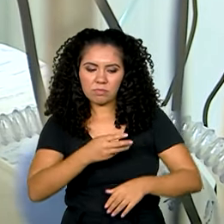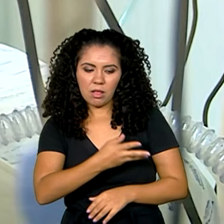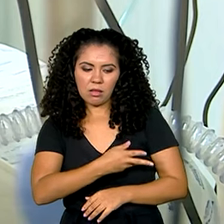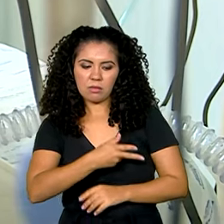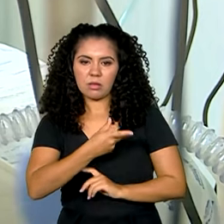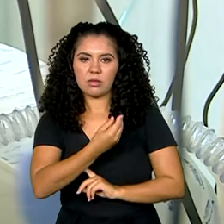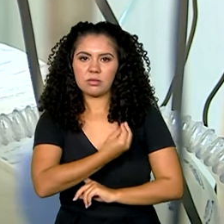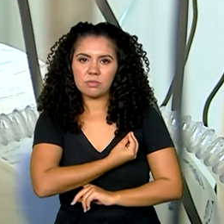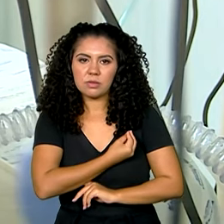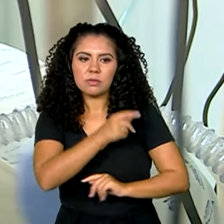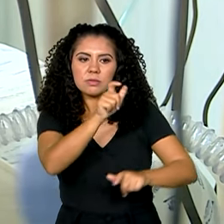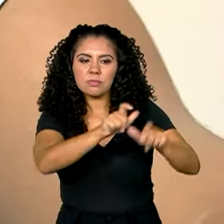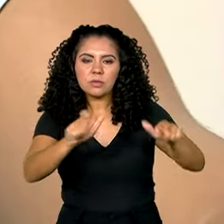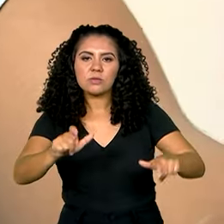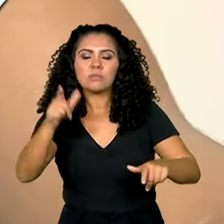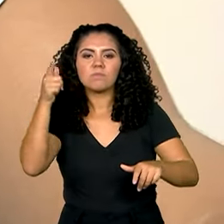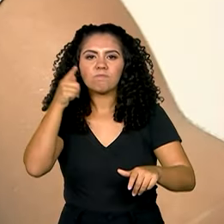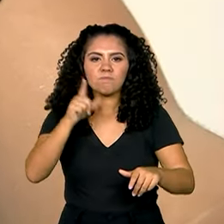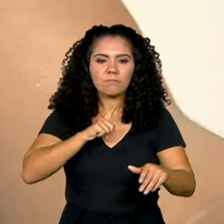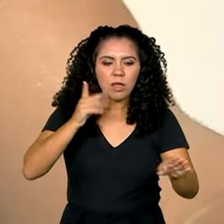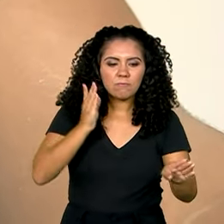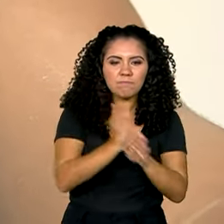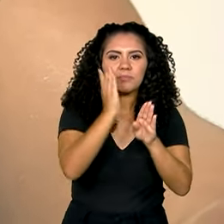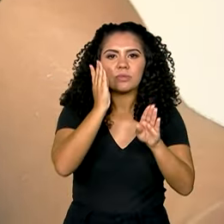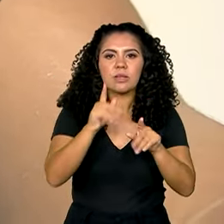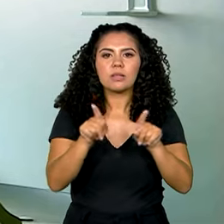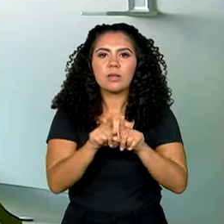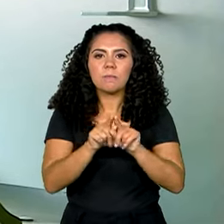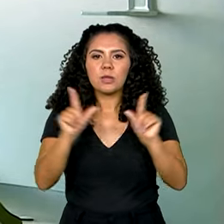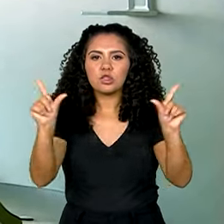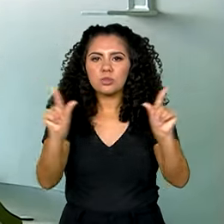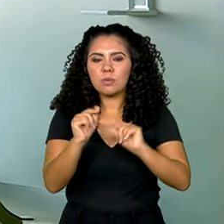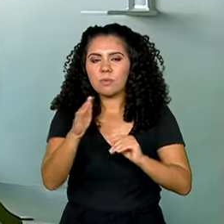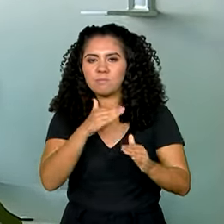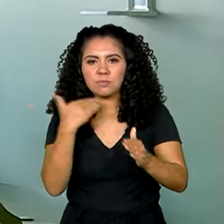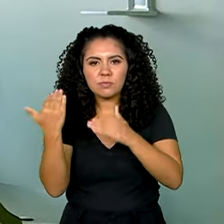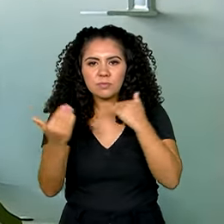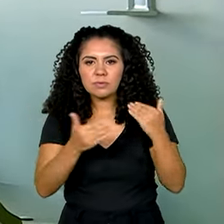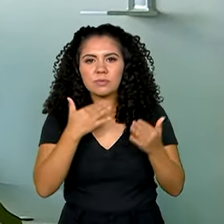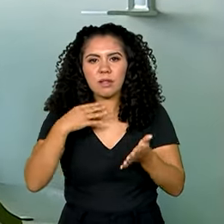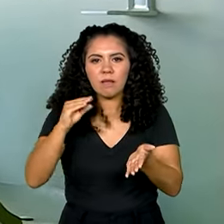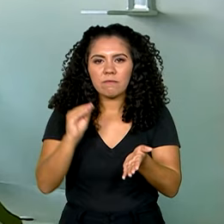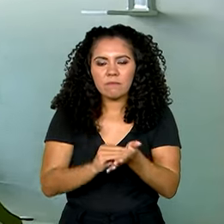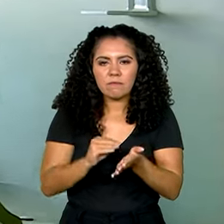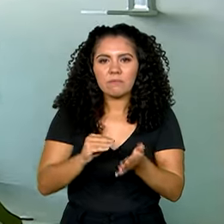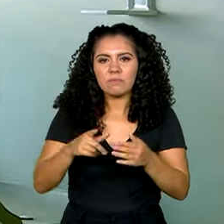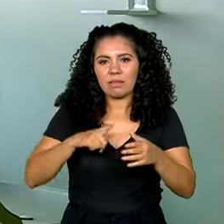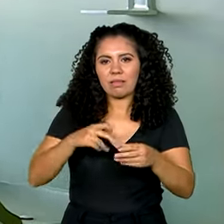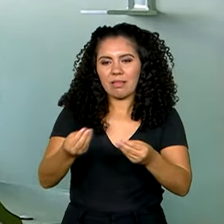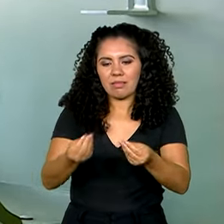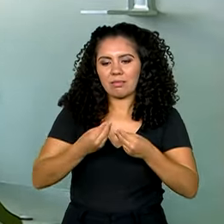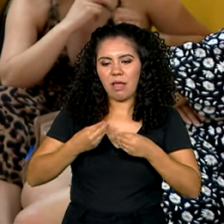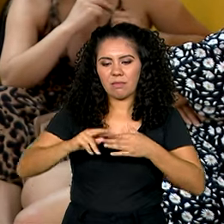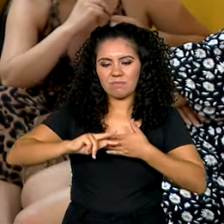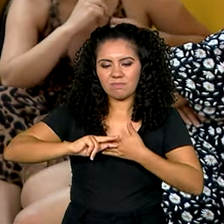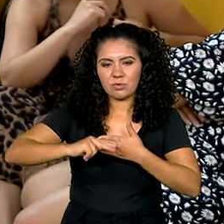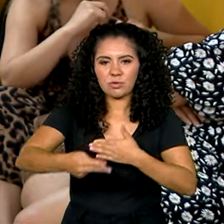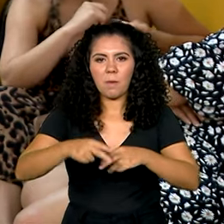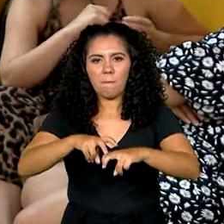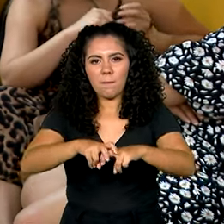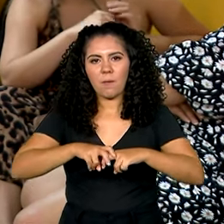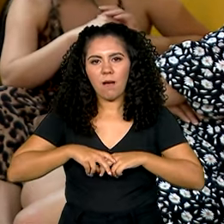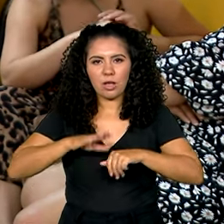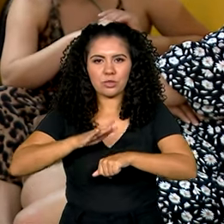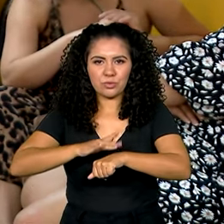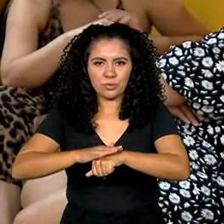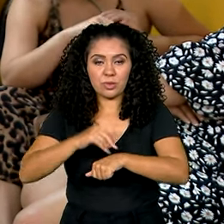diagnosticados e reduzir a mortalidade e a incapacidade causadas pela doença. O texto